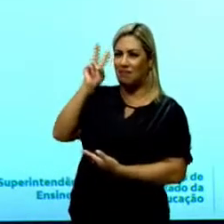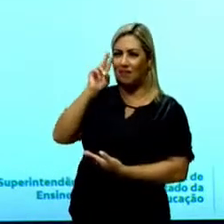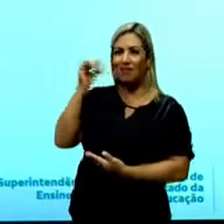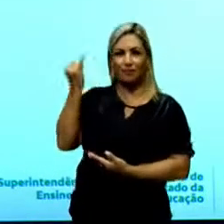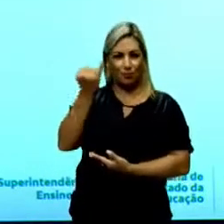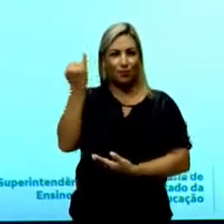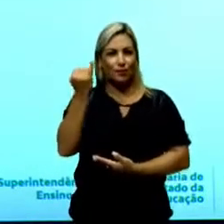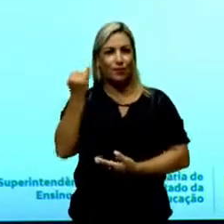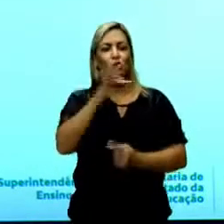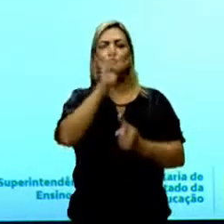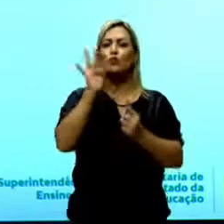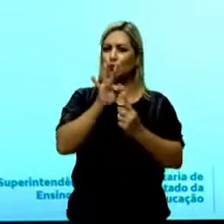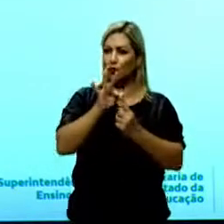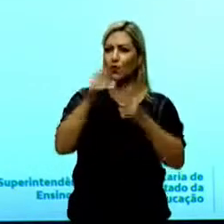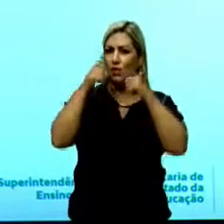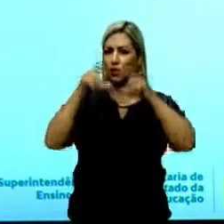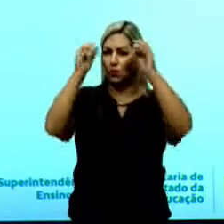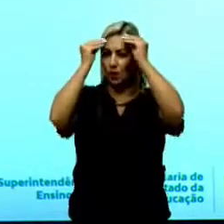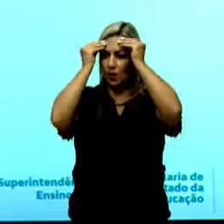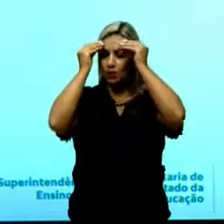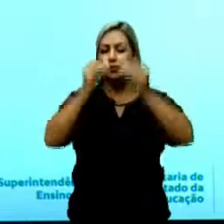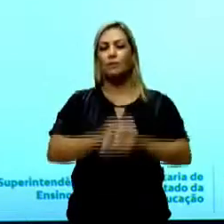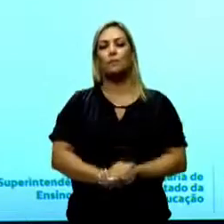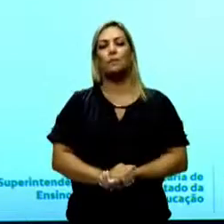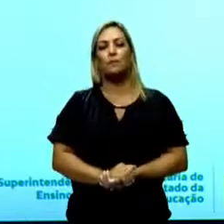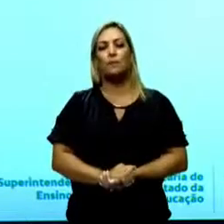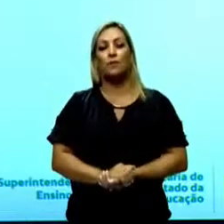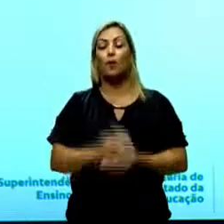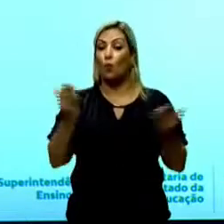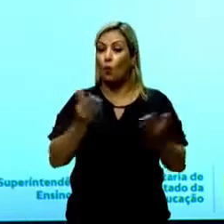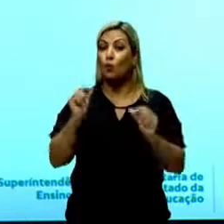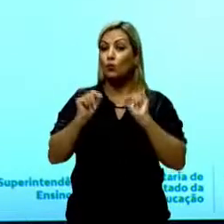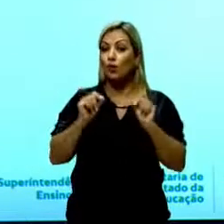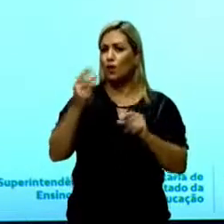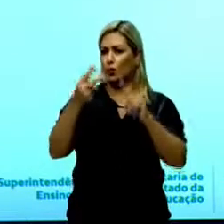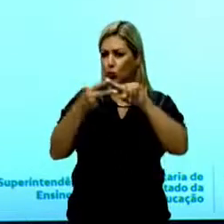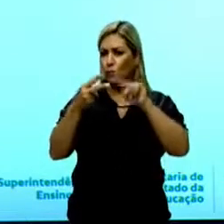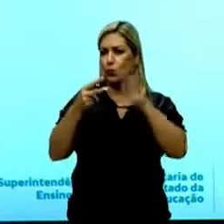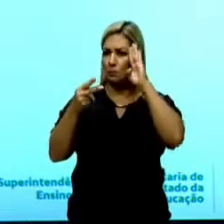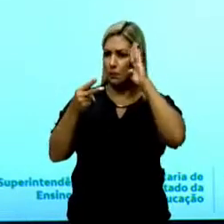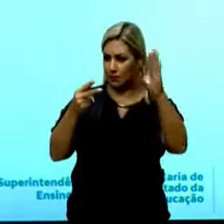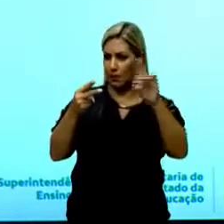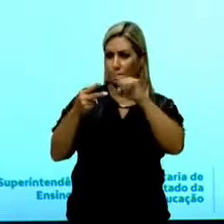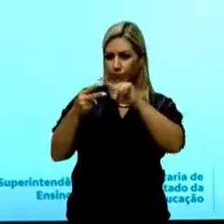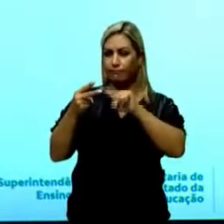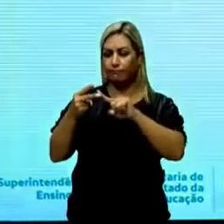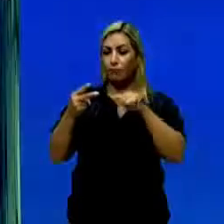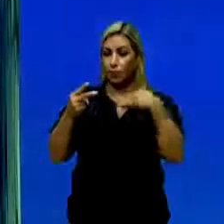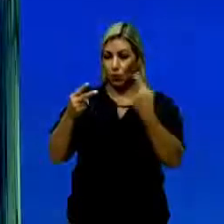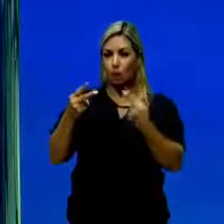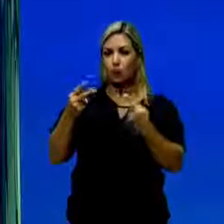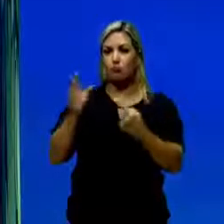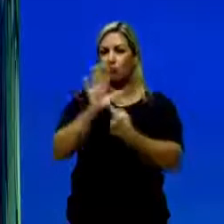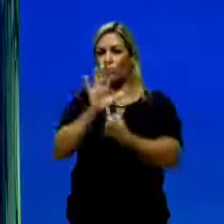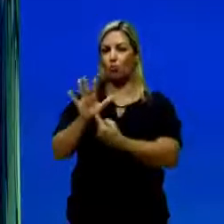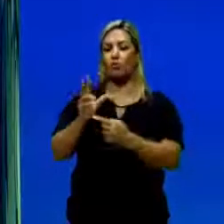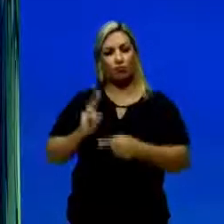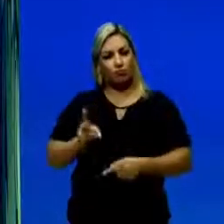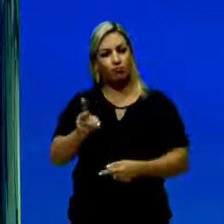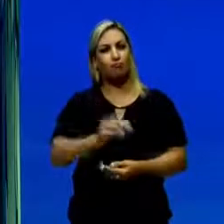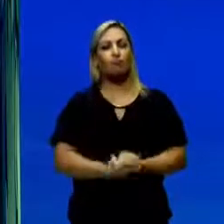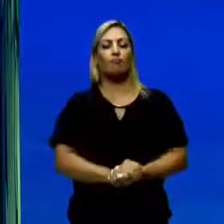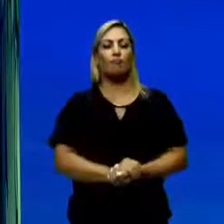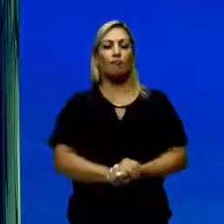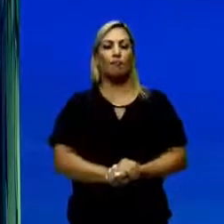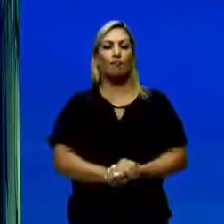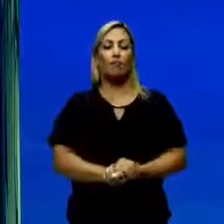é importante a gente entender funções de linguagem. Hoje eu vou frisar duas delas para nós estarmos dando continuidade